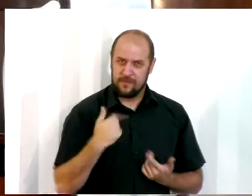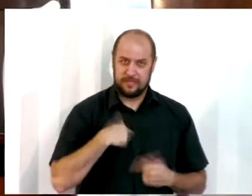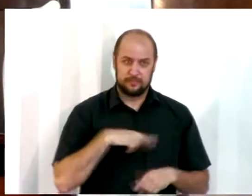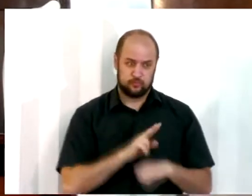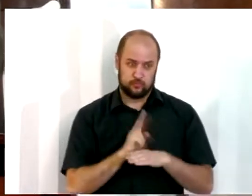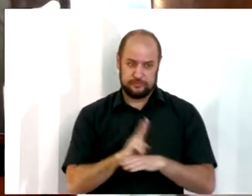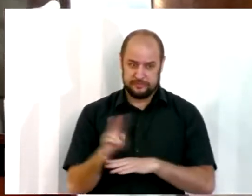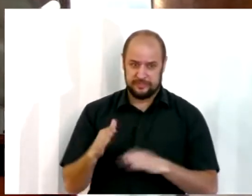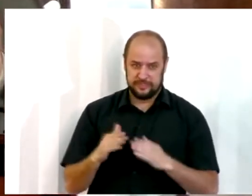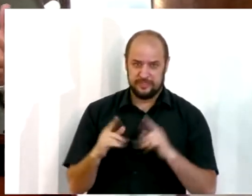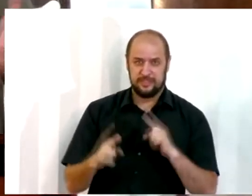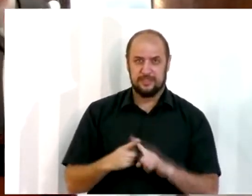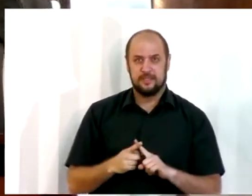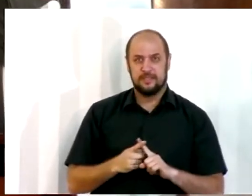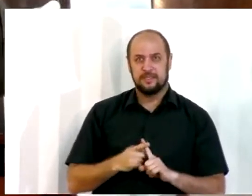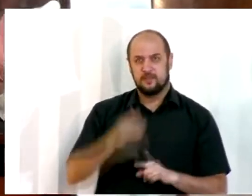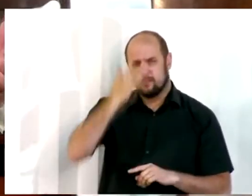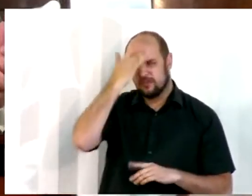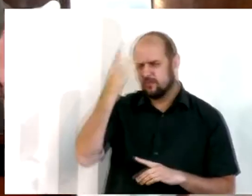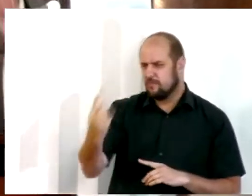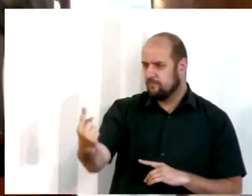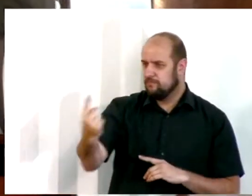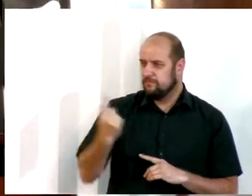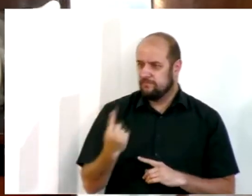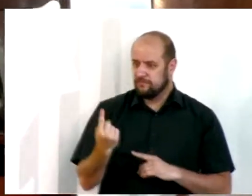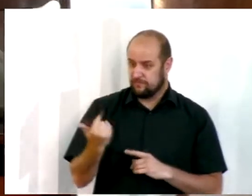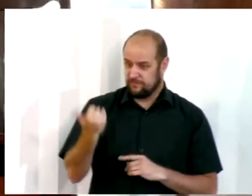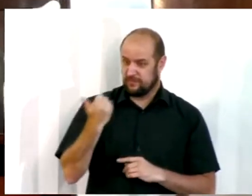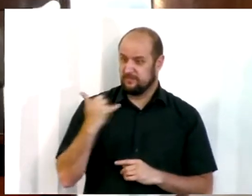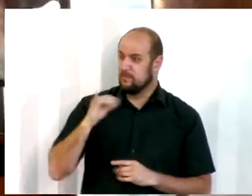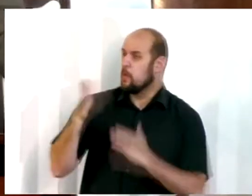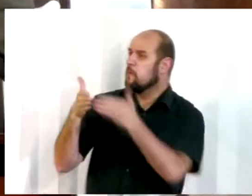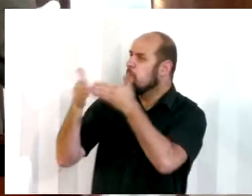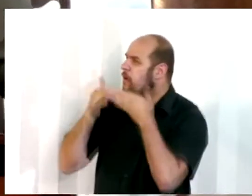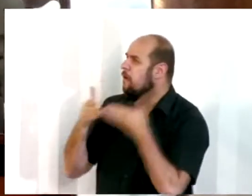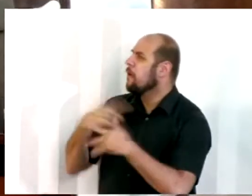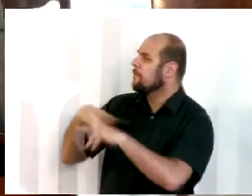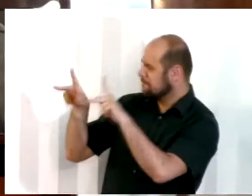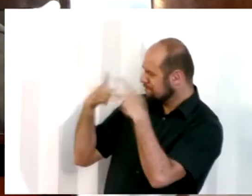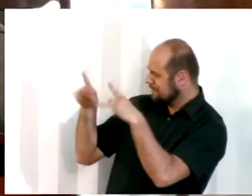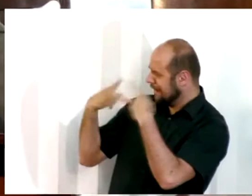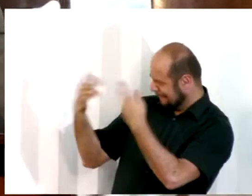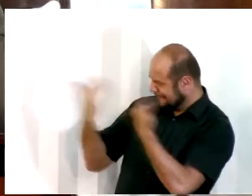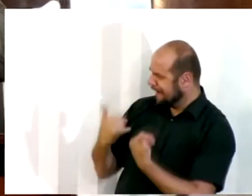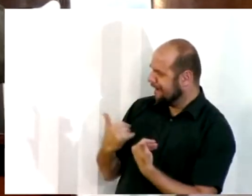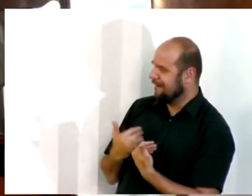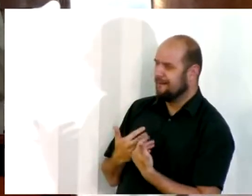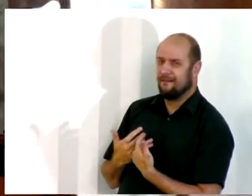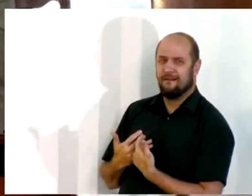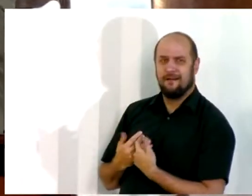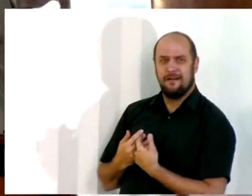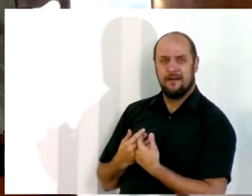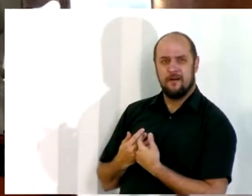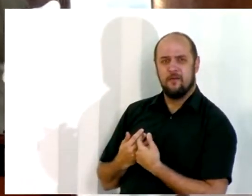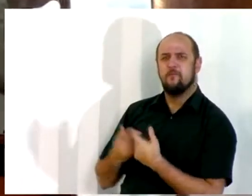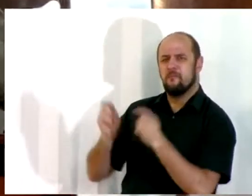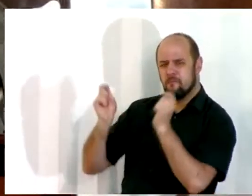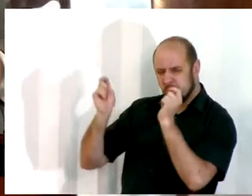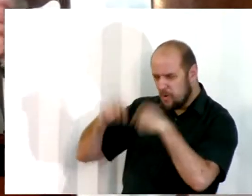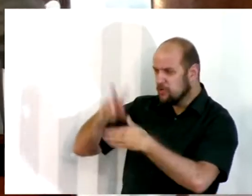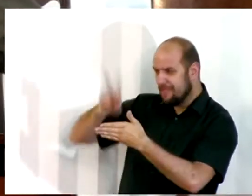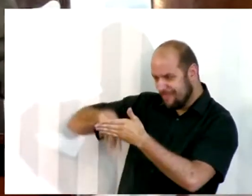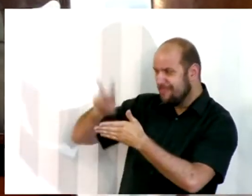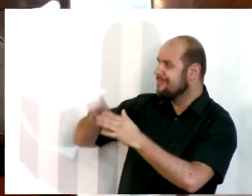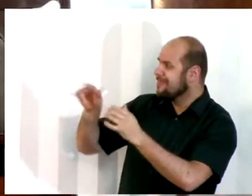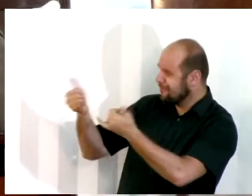pastoreando, quando a igreja diz assim, pastor, prega a palavra para nós. Pastor, leia